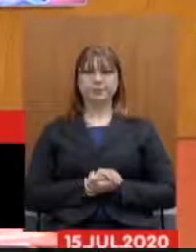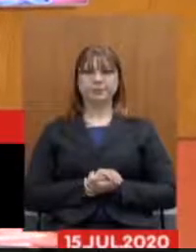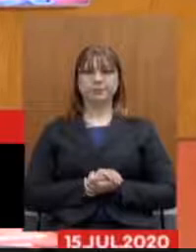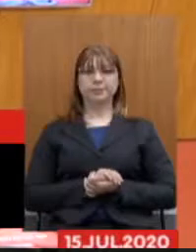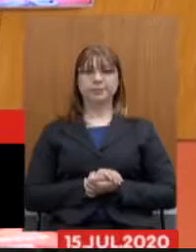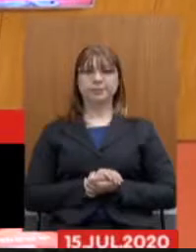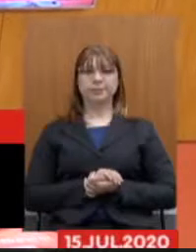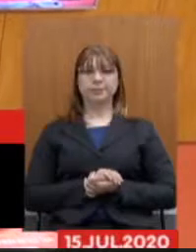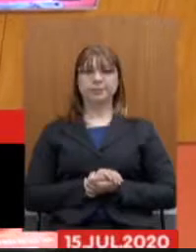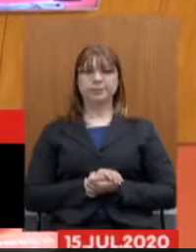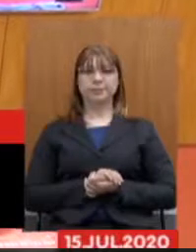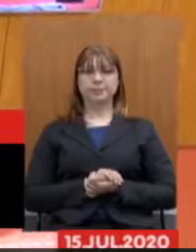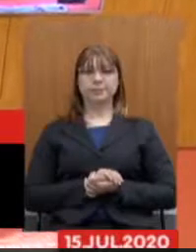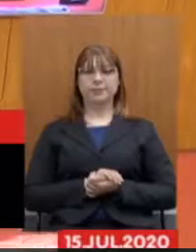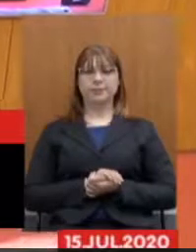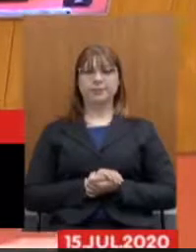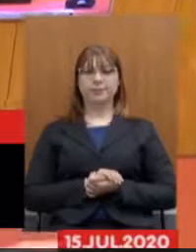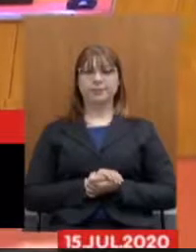Obrigada.